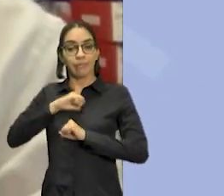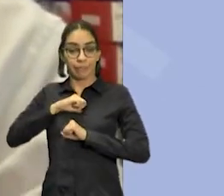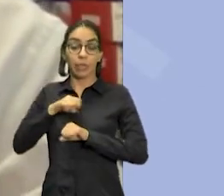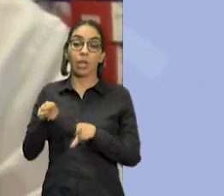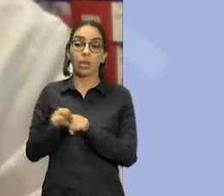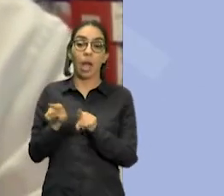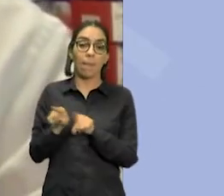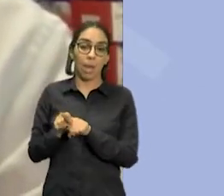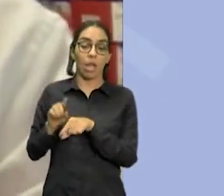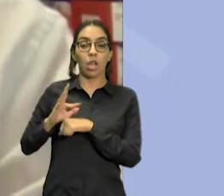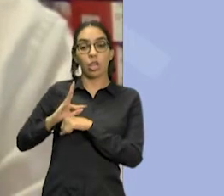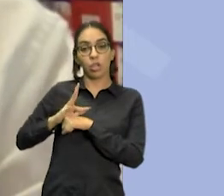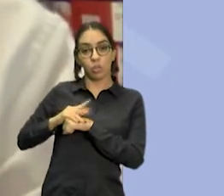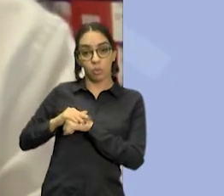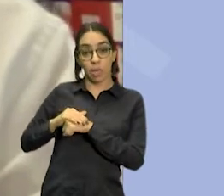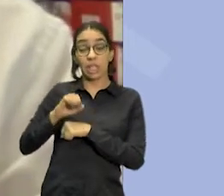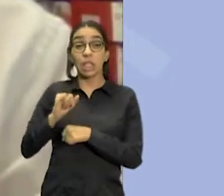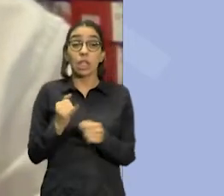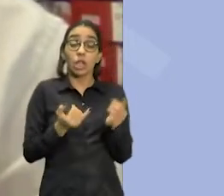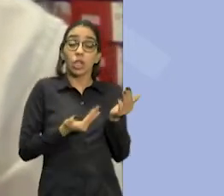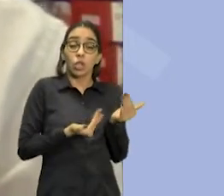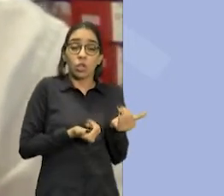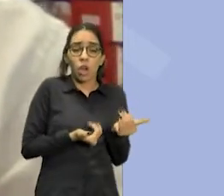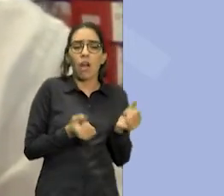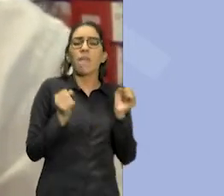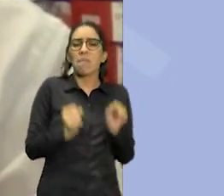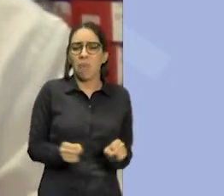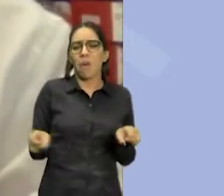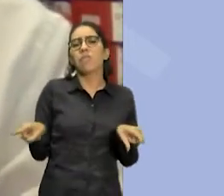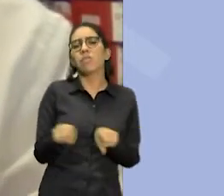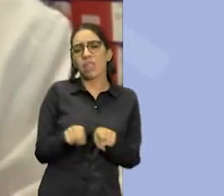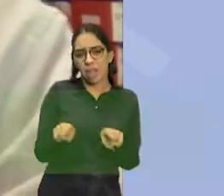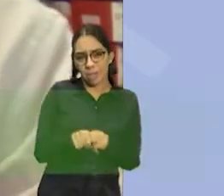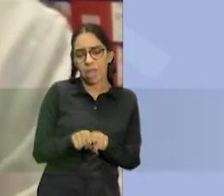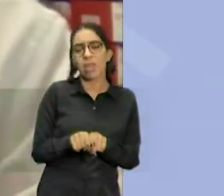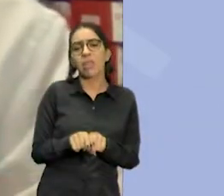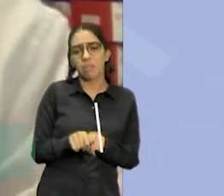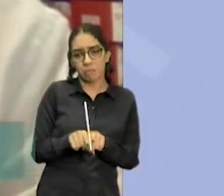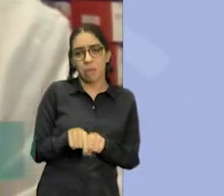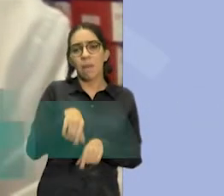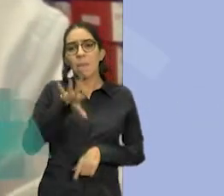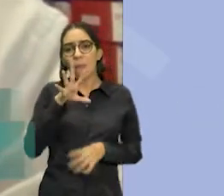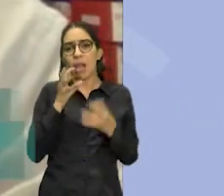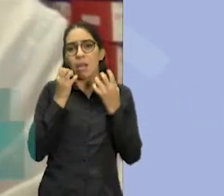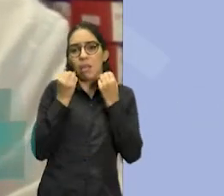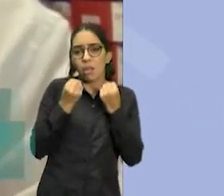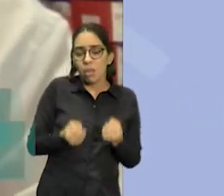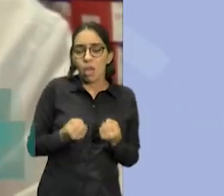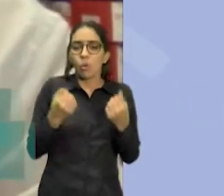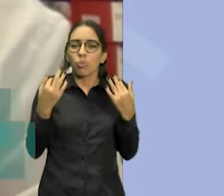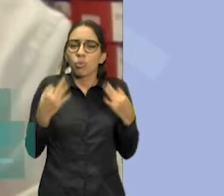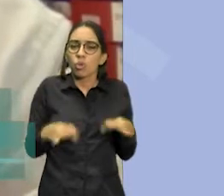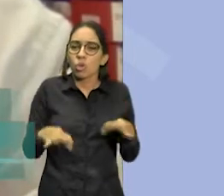Isso não quer dizer que pessoas jovens não possam ter uma doença muito severa e ter dores articulares e